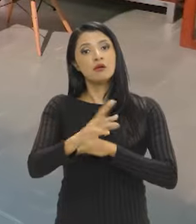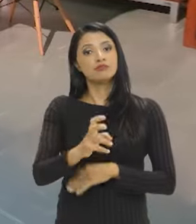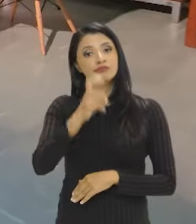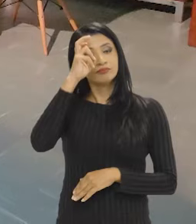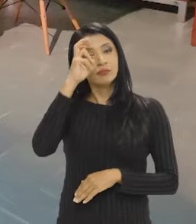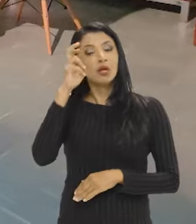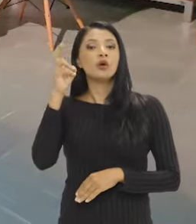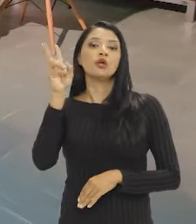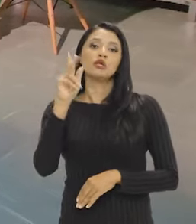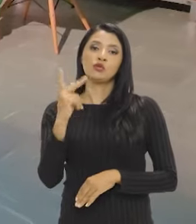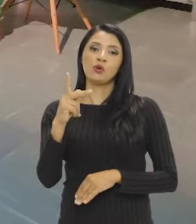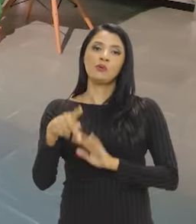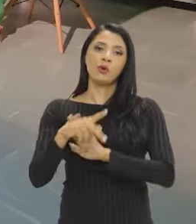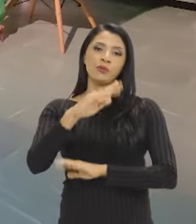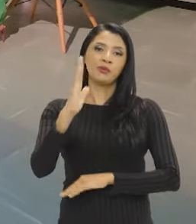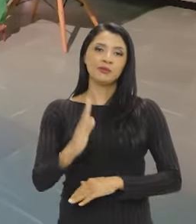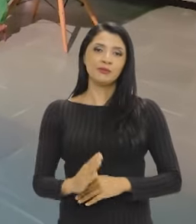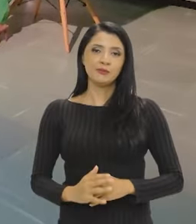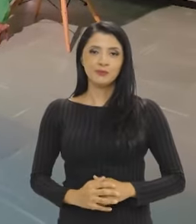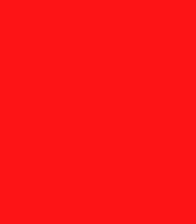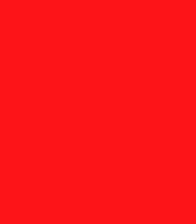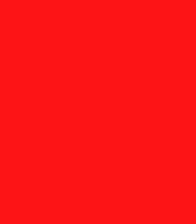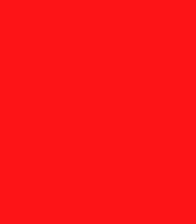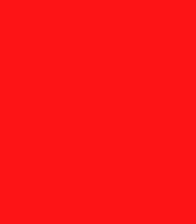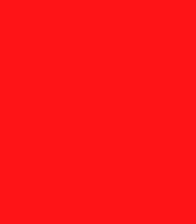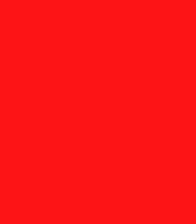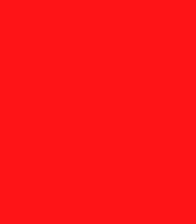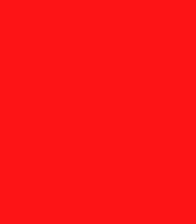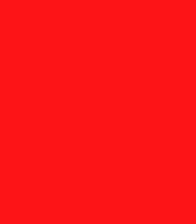no cenário cultural e histórico brasileiro.